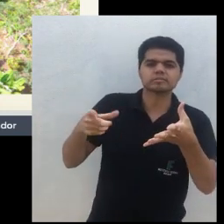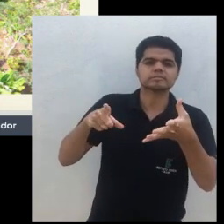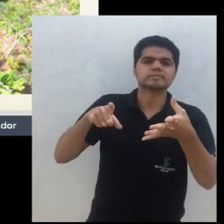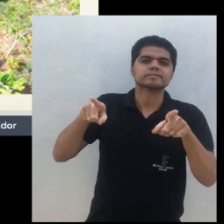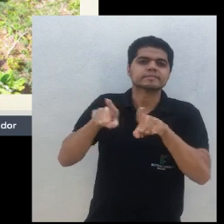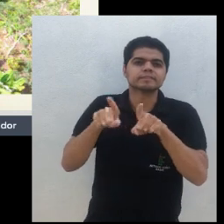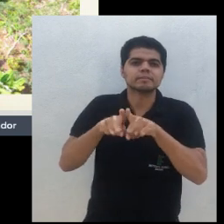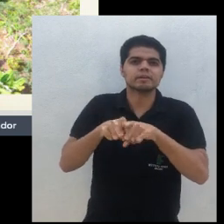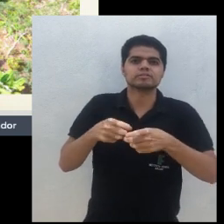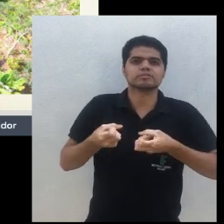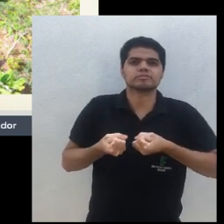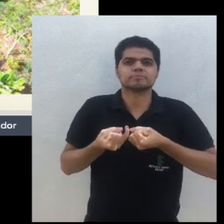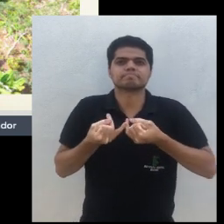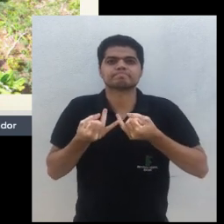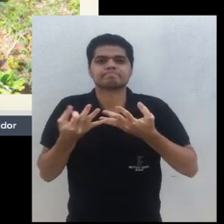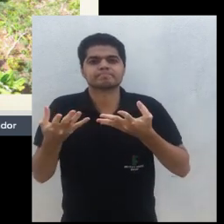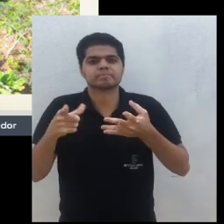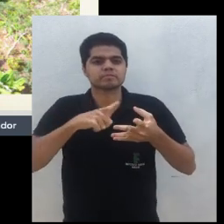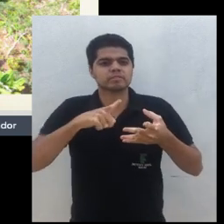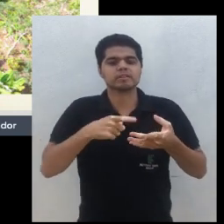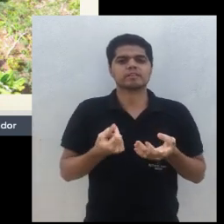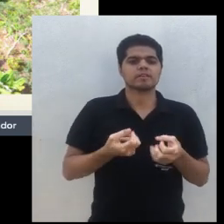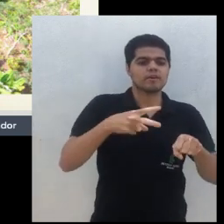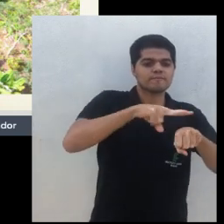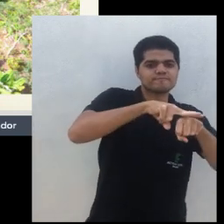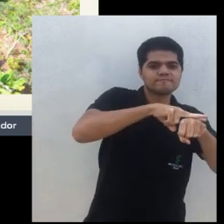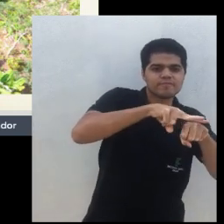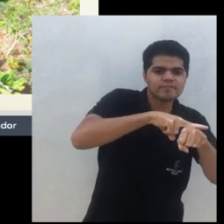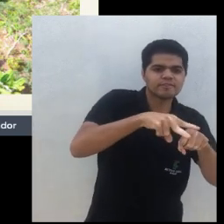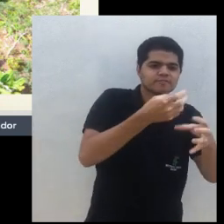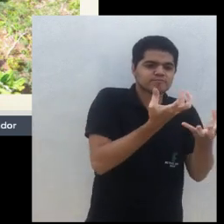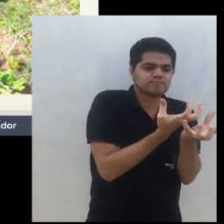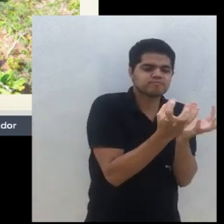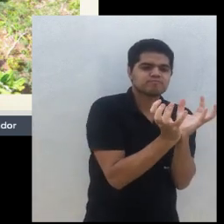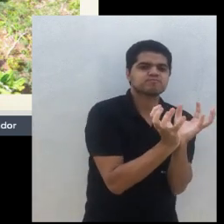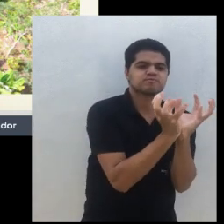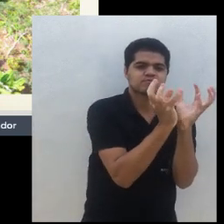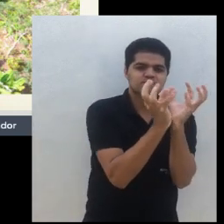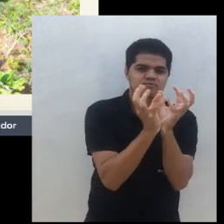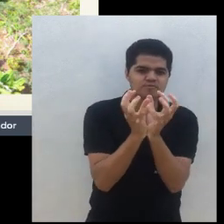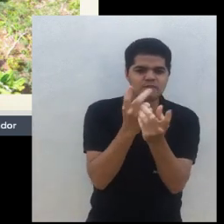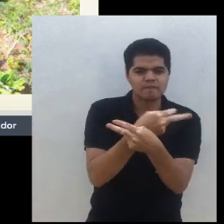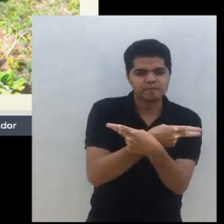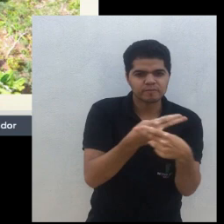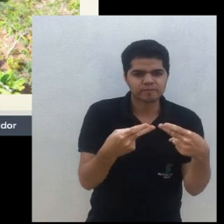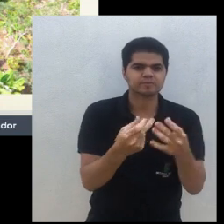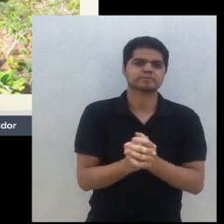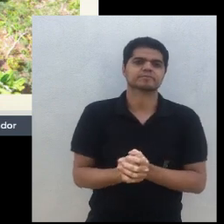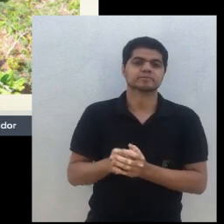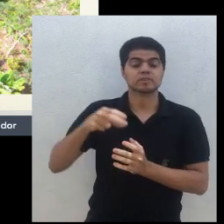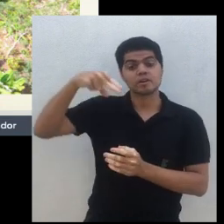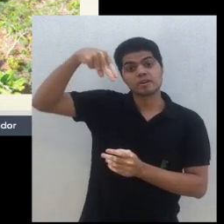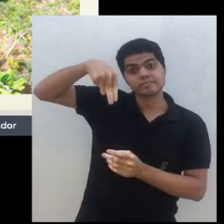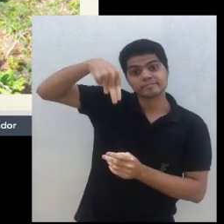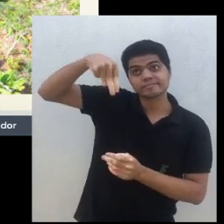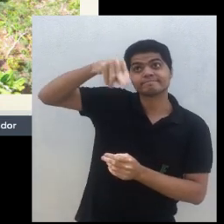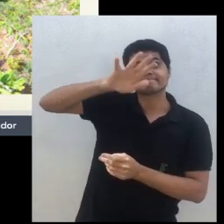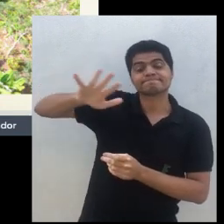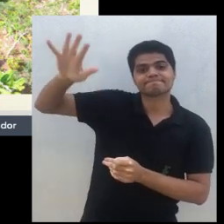disponibilidade, a gente vai usar muitas leguminosas, com isso elas são plantas fixadoras de nitrogênio,